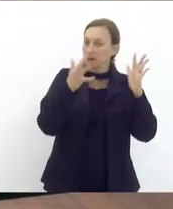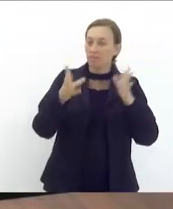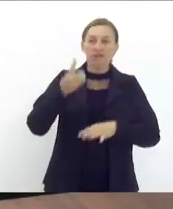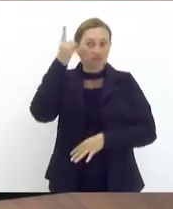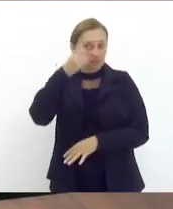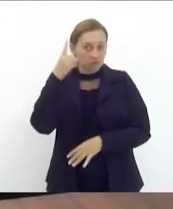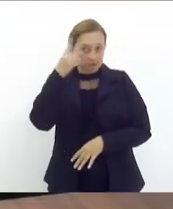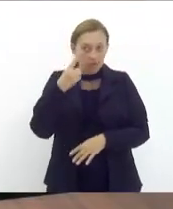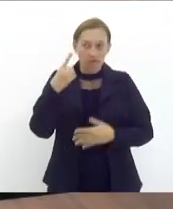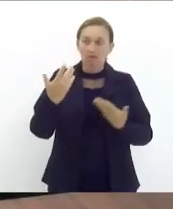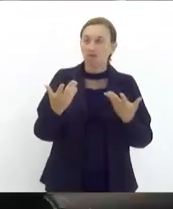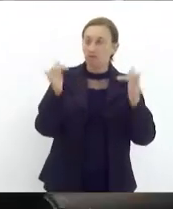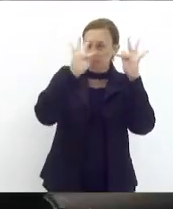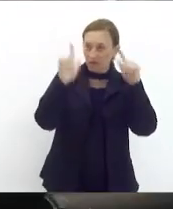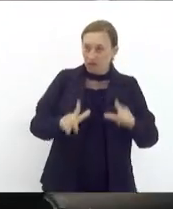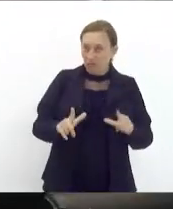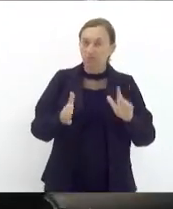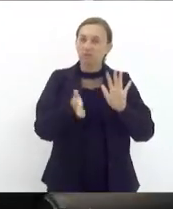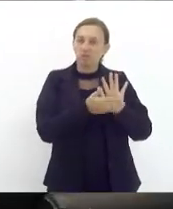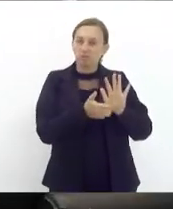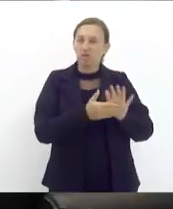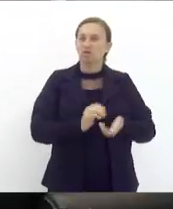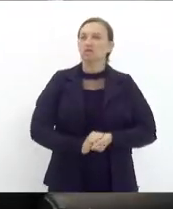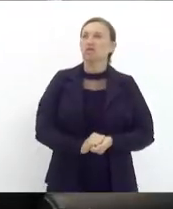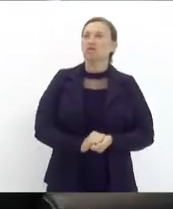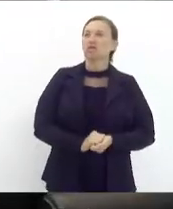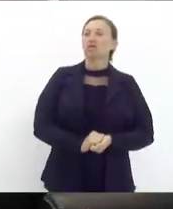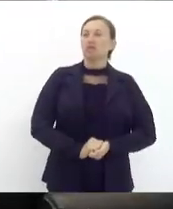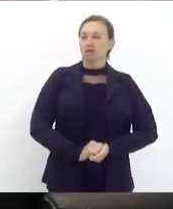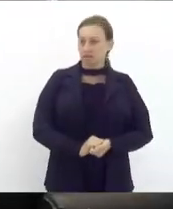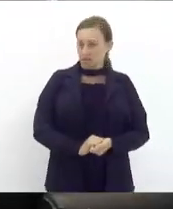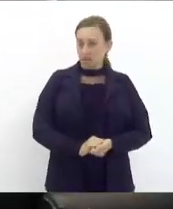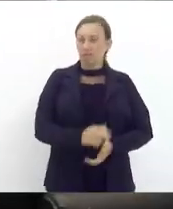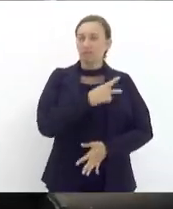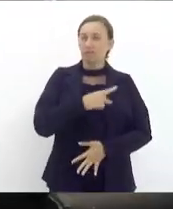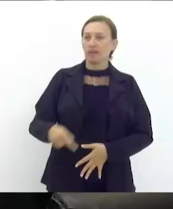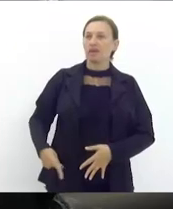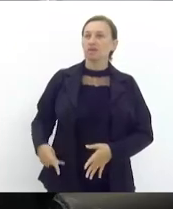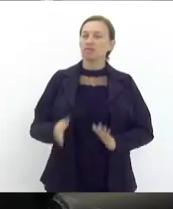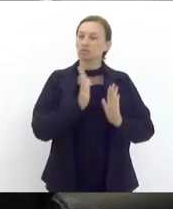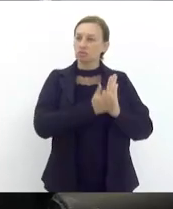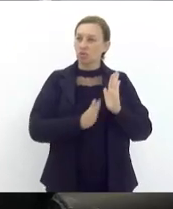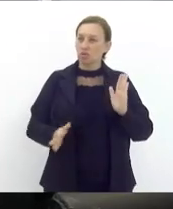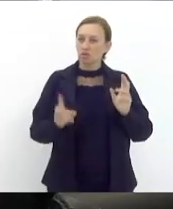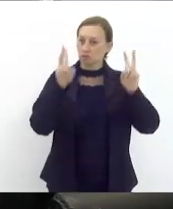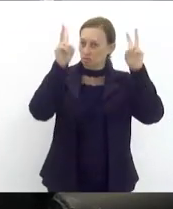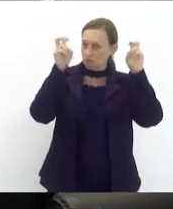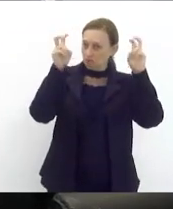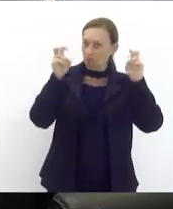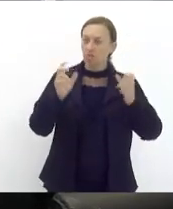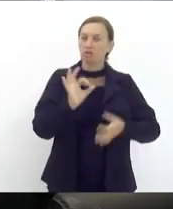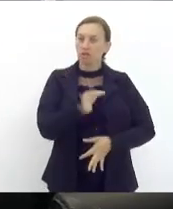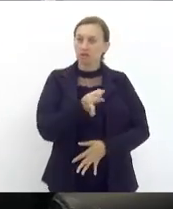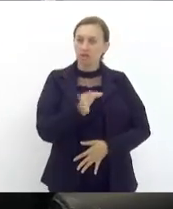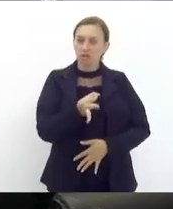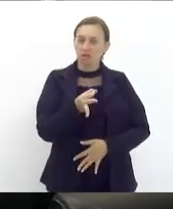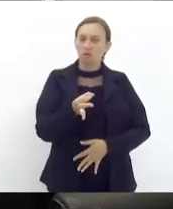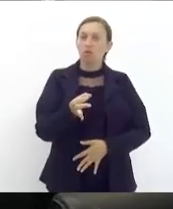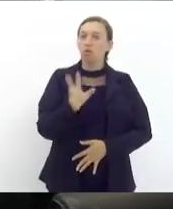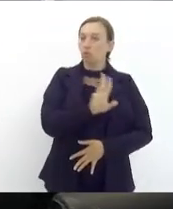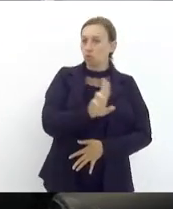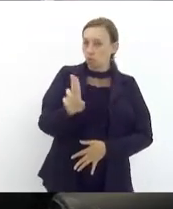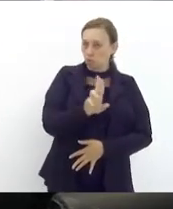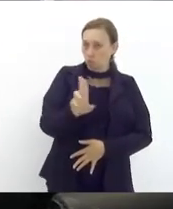e representado com essa proposição. Presidente, tem uma questão de ordem sobre a matéria que, de fato, o nome do estádio